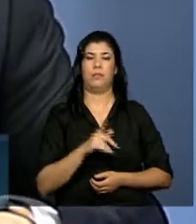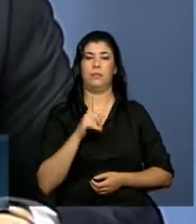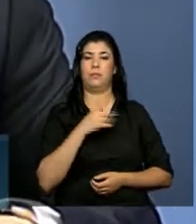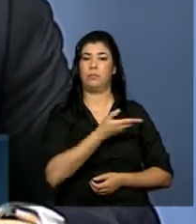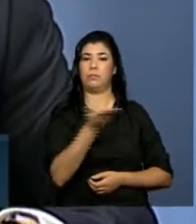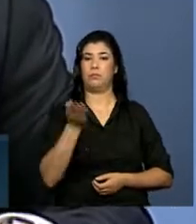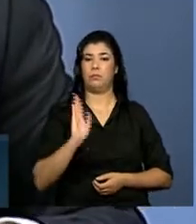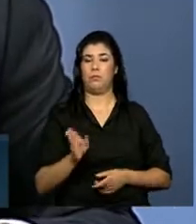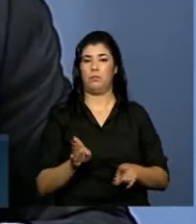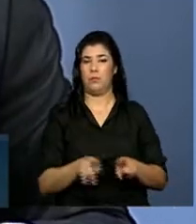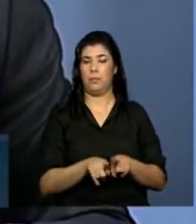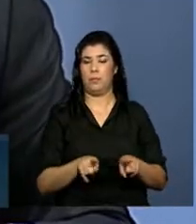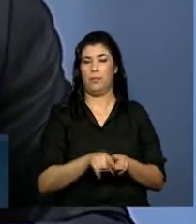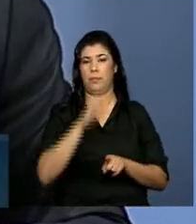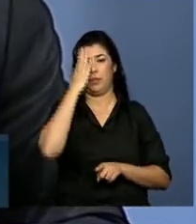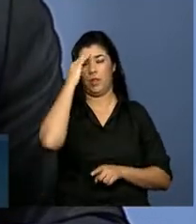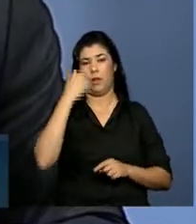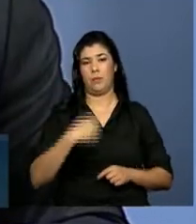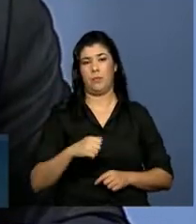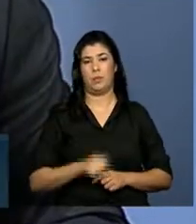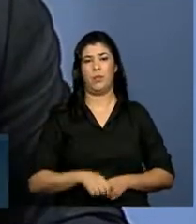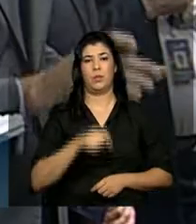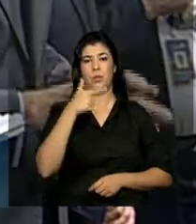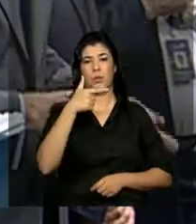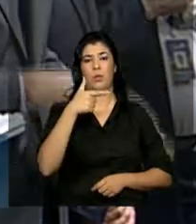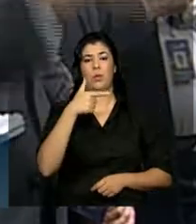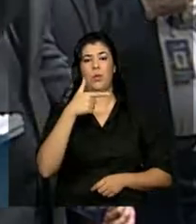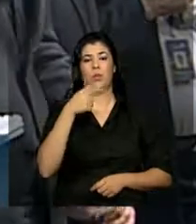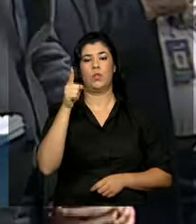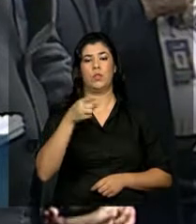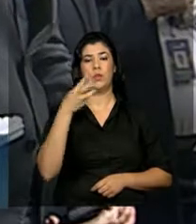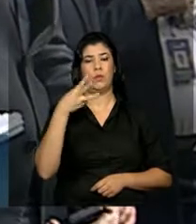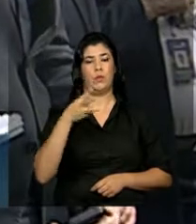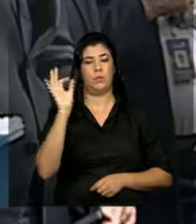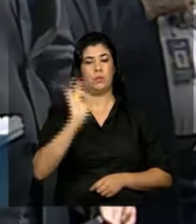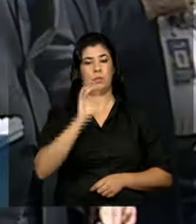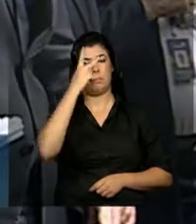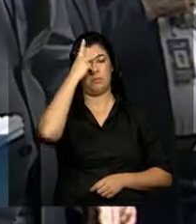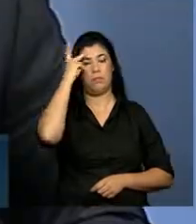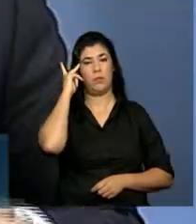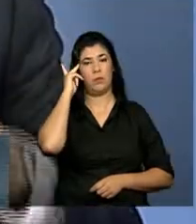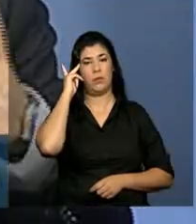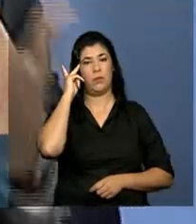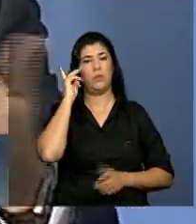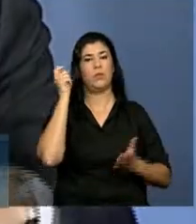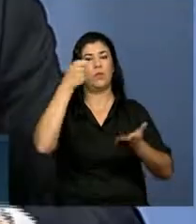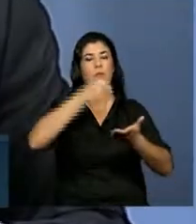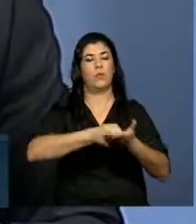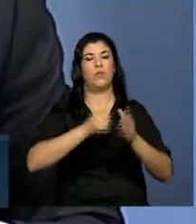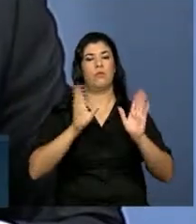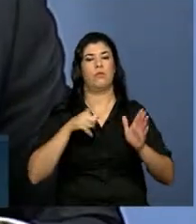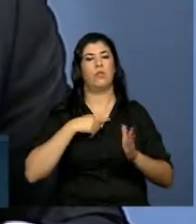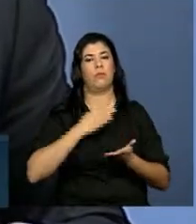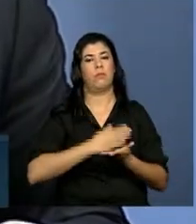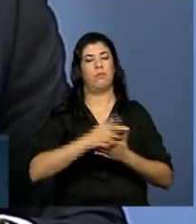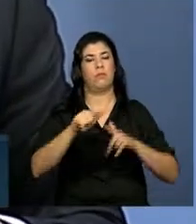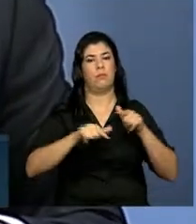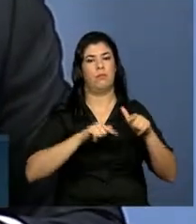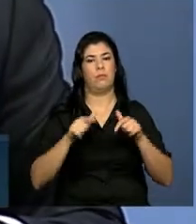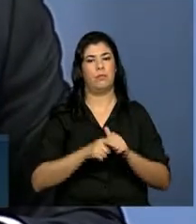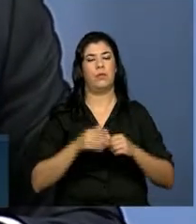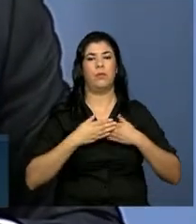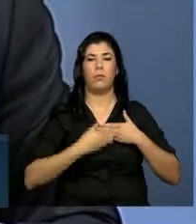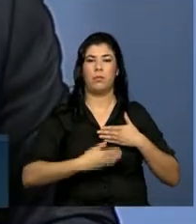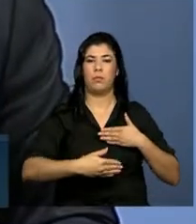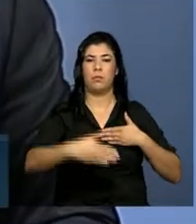vocês sabem, nós precisamos de dois terços dos membros da OMC ratificando o acordo para que ele entre em vigor. Então, a participação brasileira nesse processo é